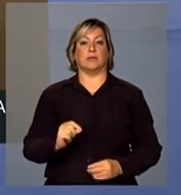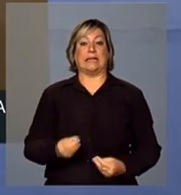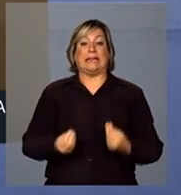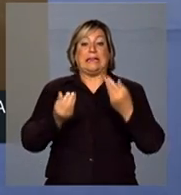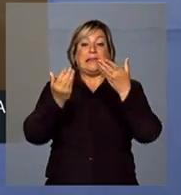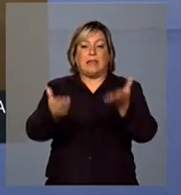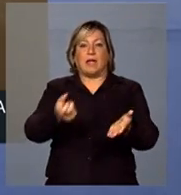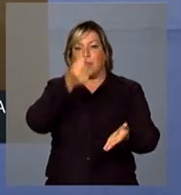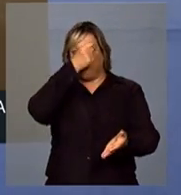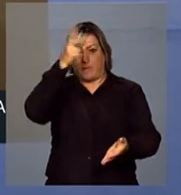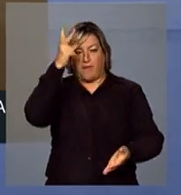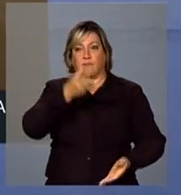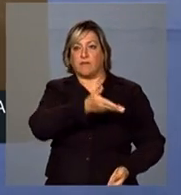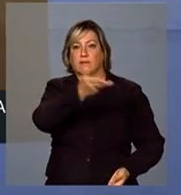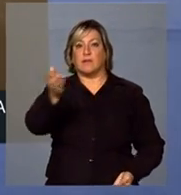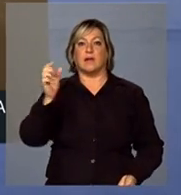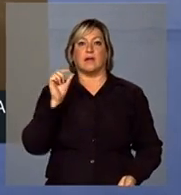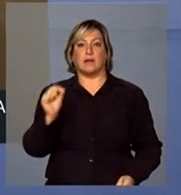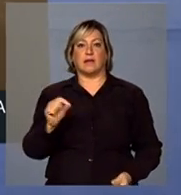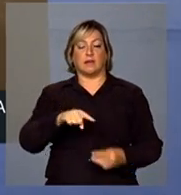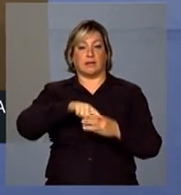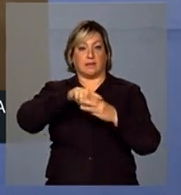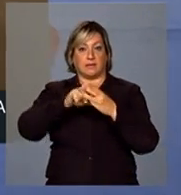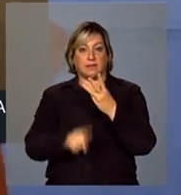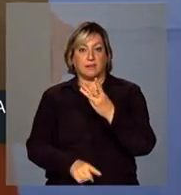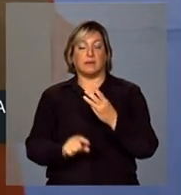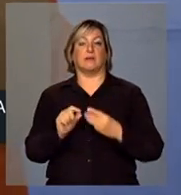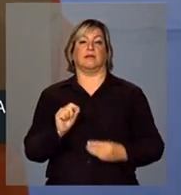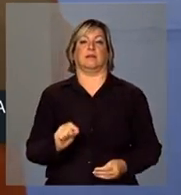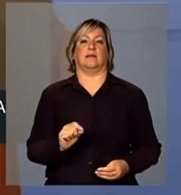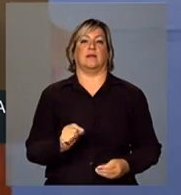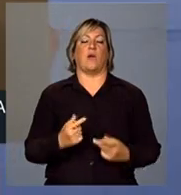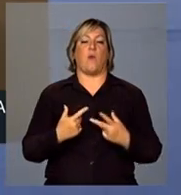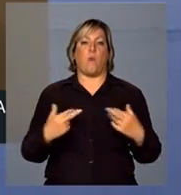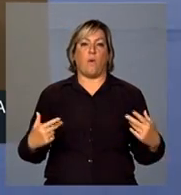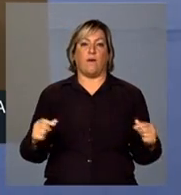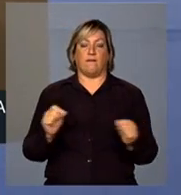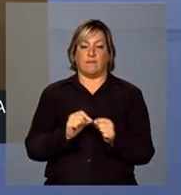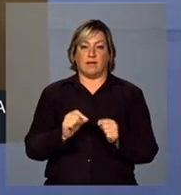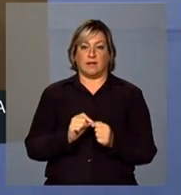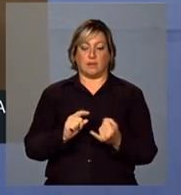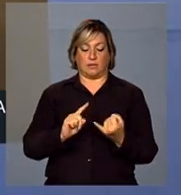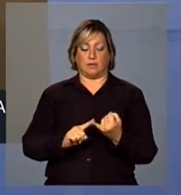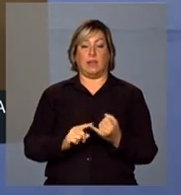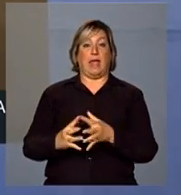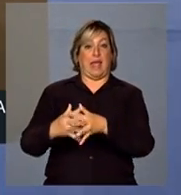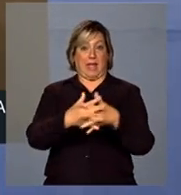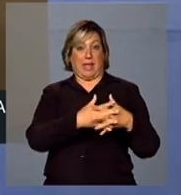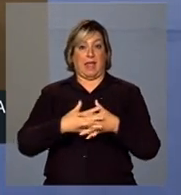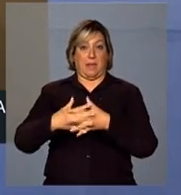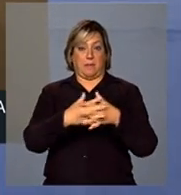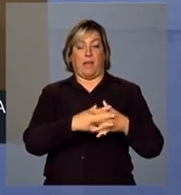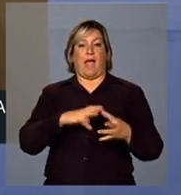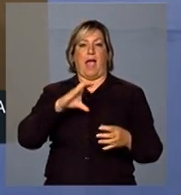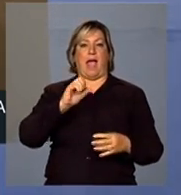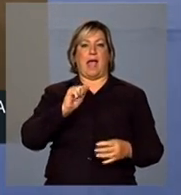prefeitos um trio, um trio que é constituído por um caminhão caçamba,